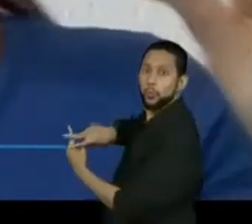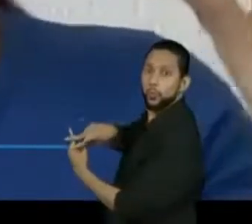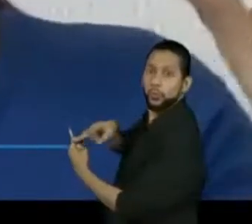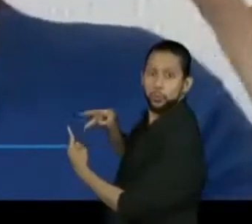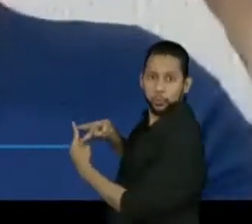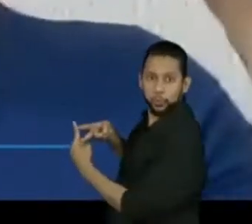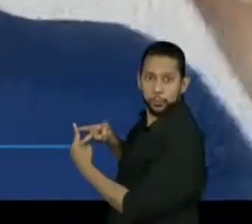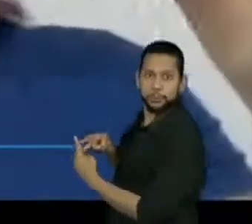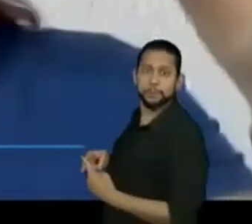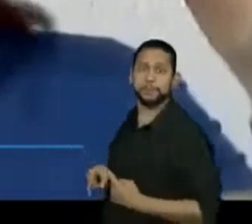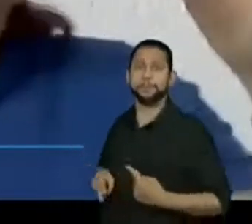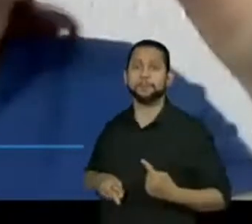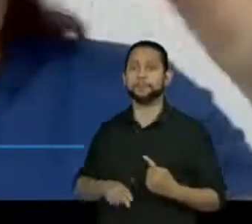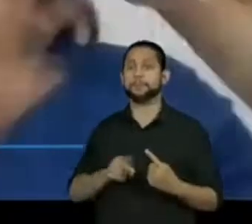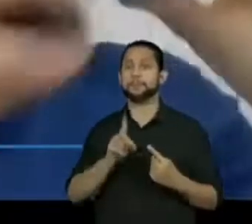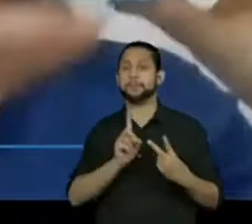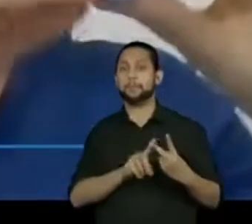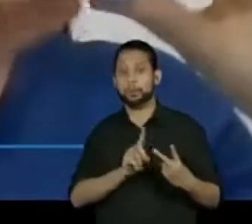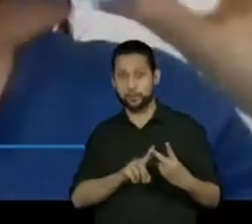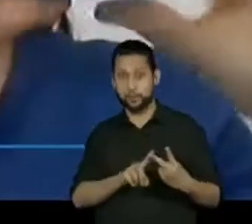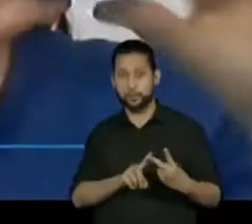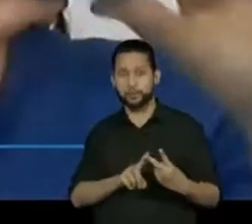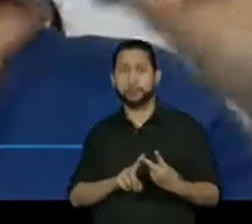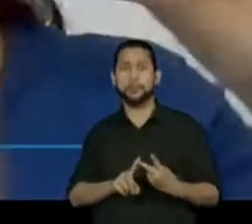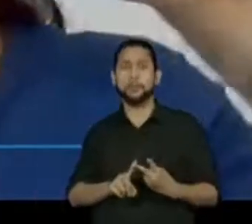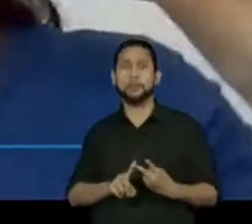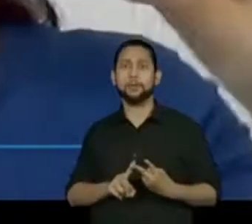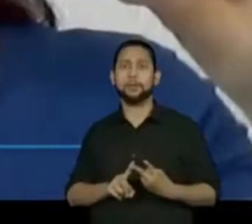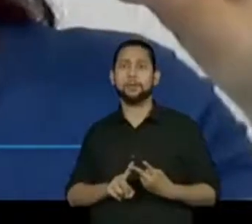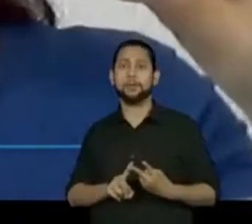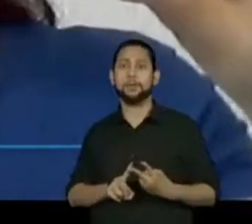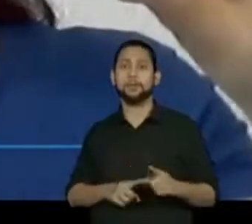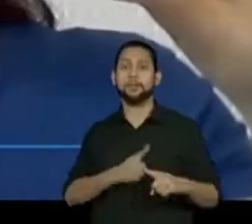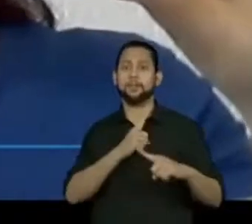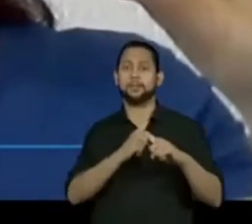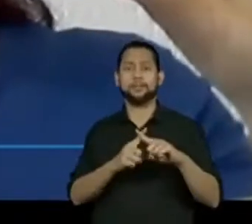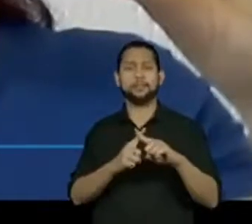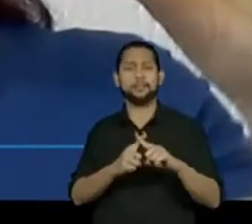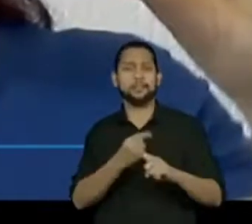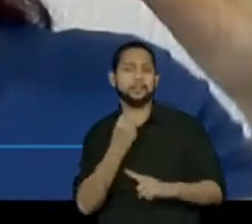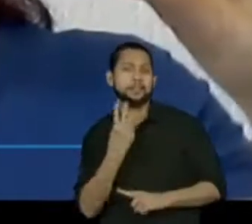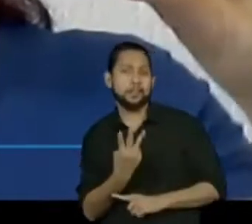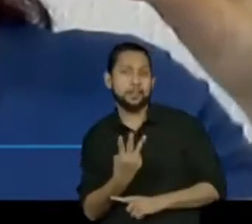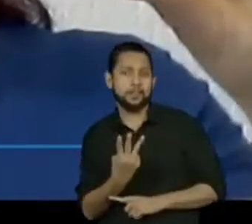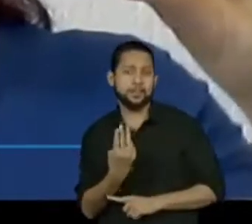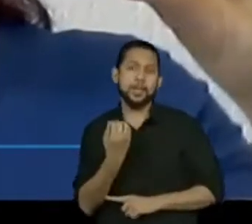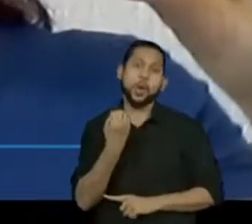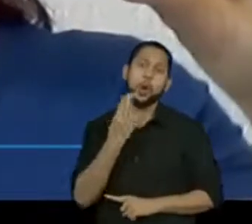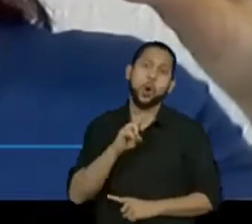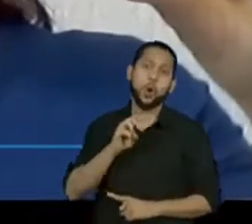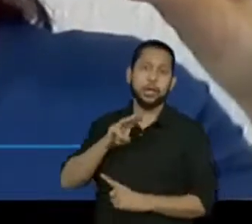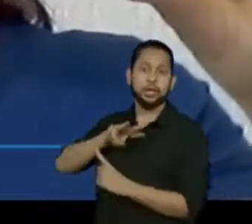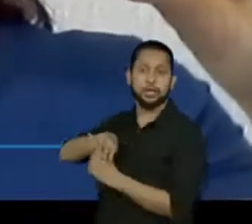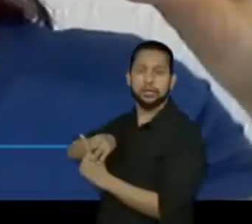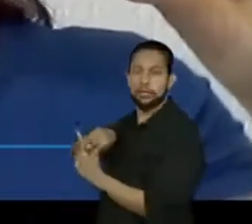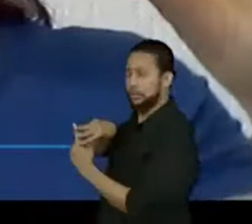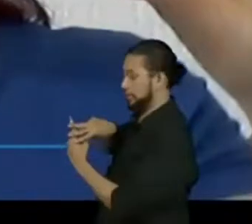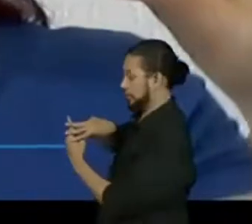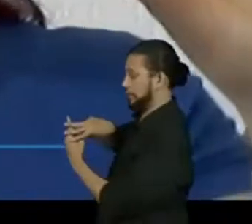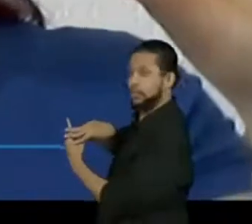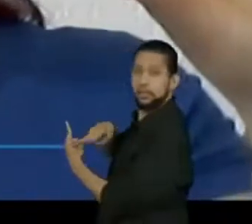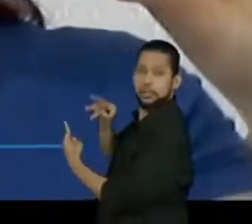No segundo desafio, nós vamos triplicar a receita.